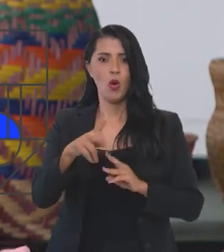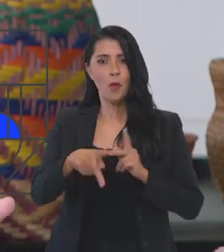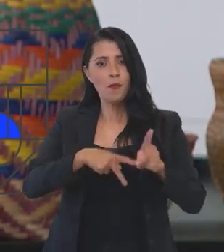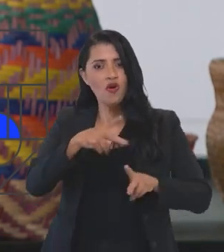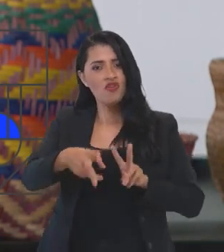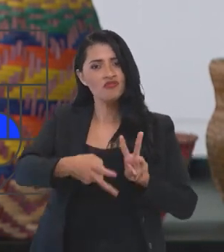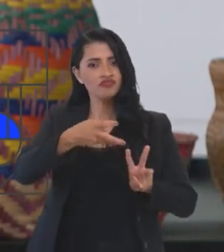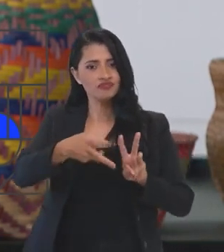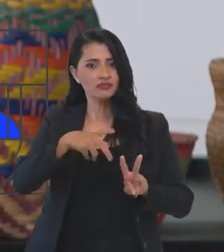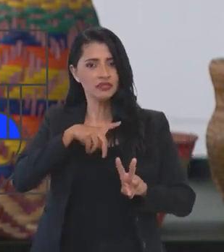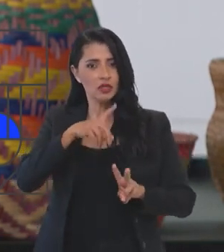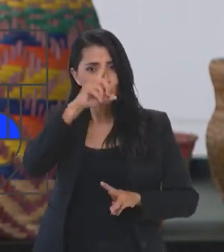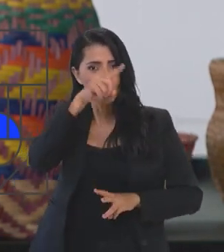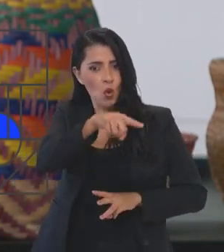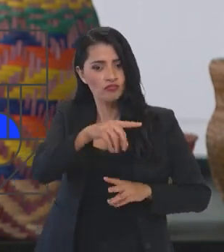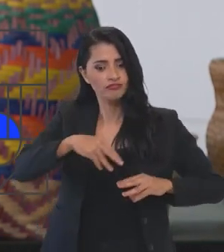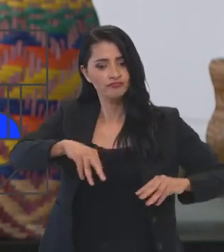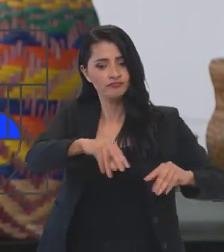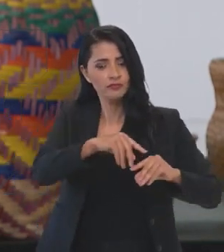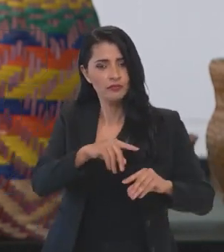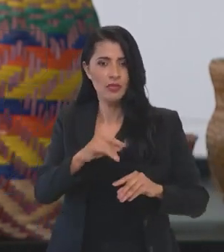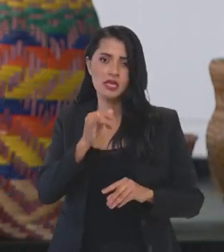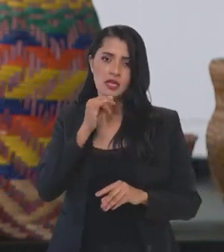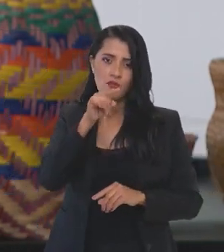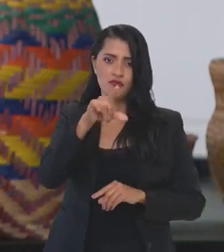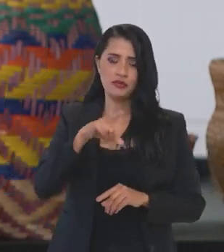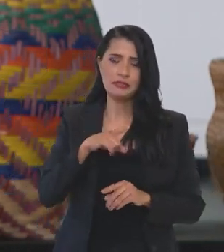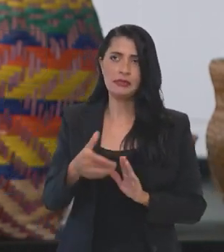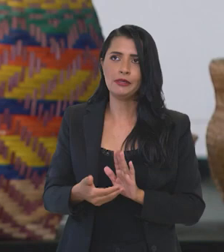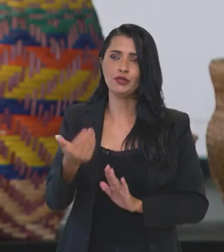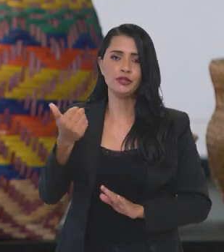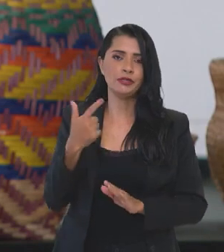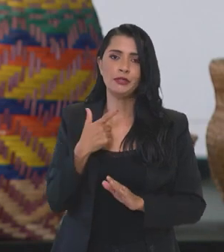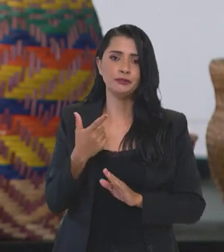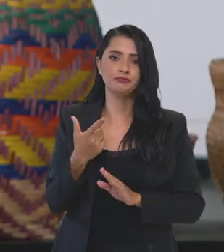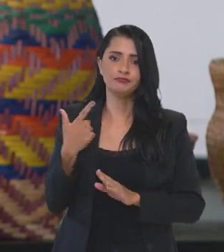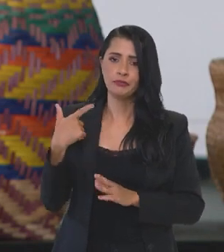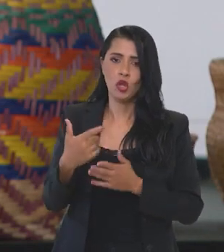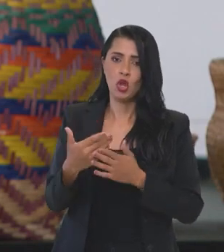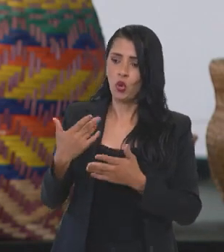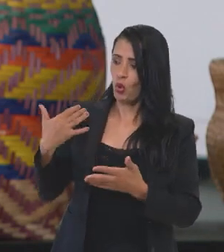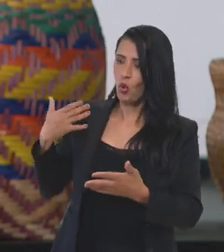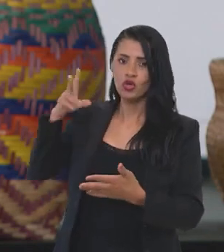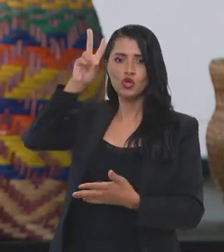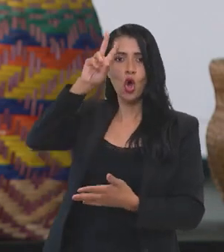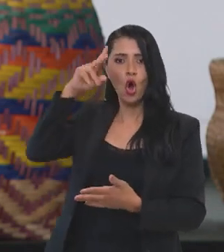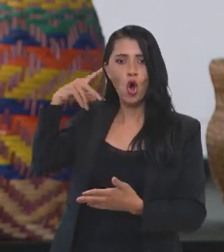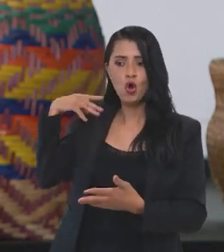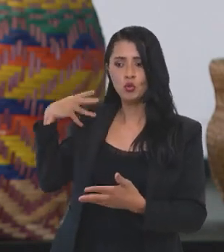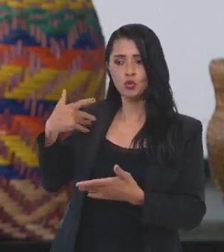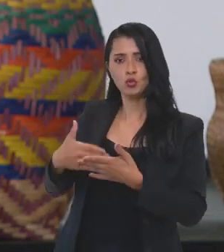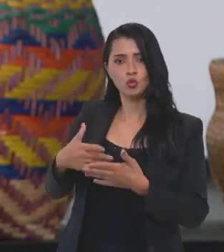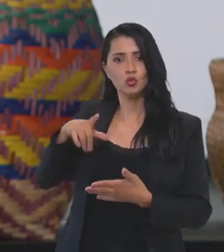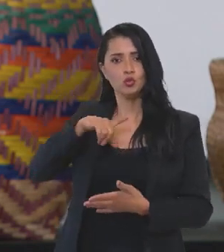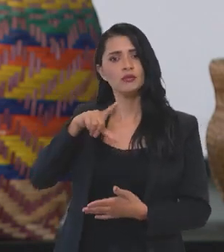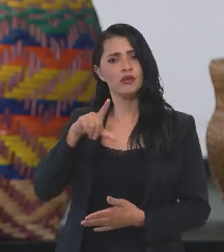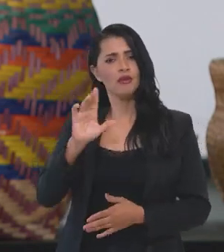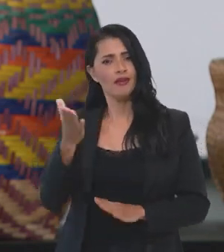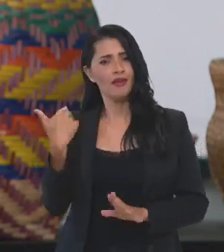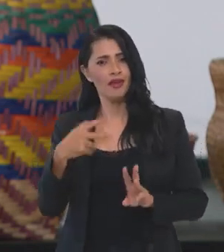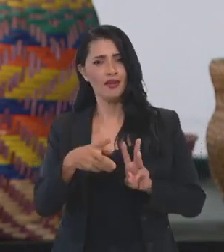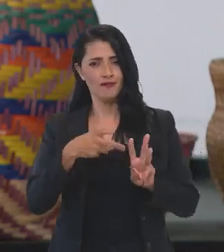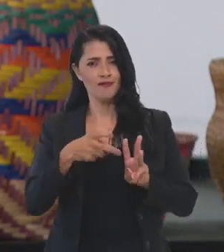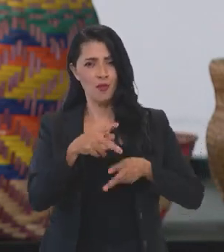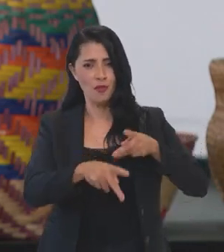povos indígenas estarem de posse da terra. Então, é você desconsiderar todo o histórico que os povos